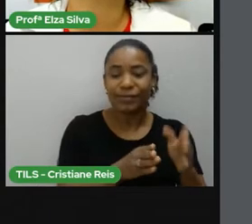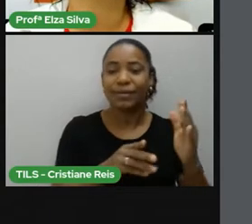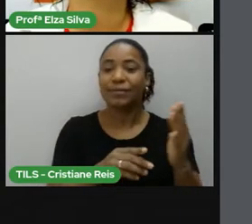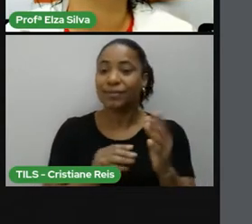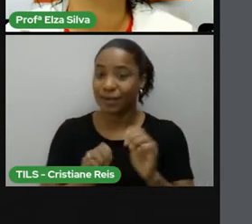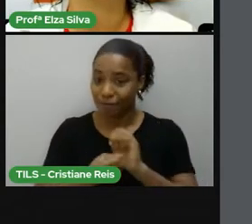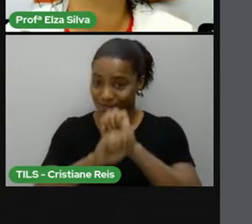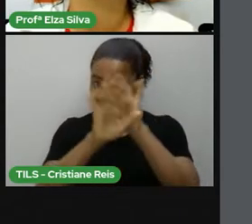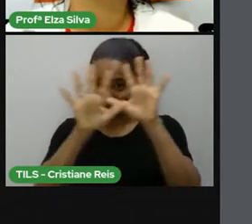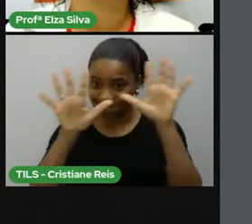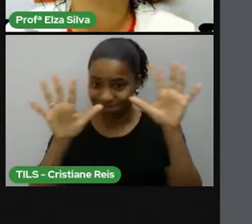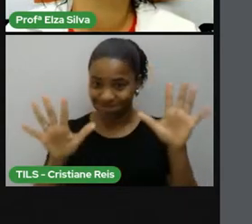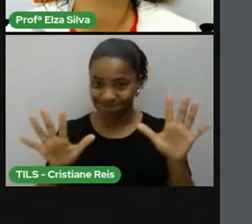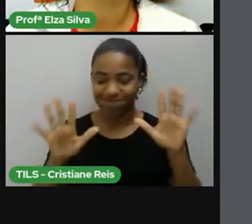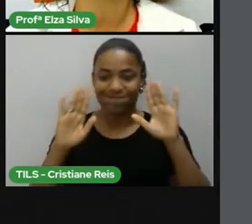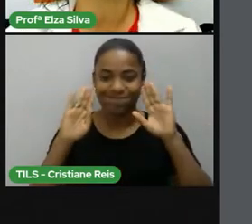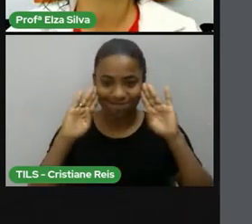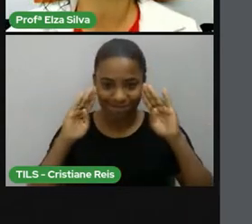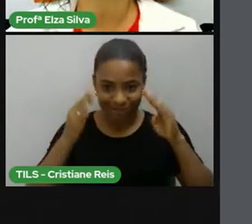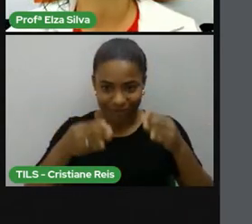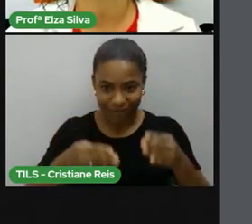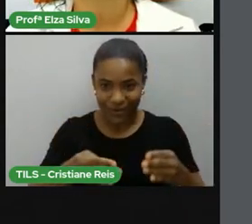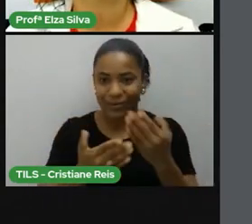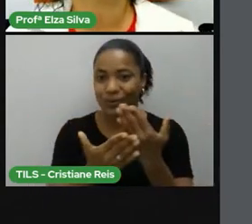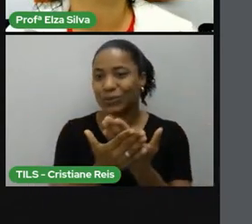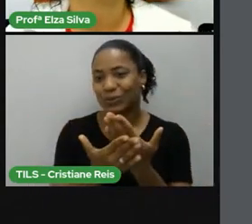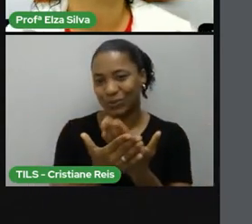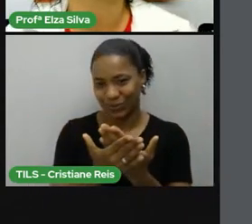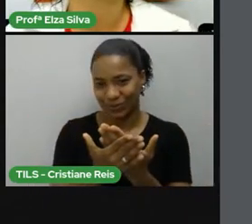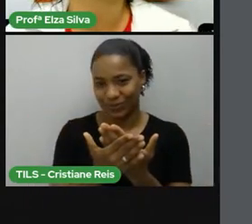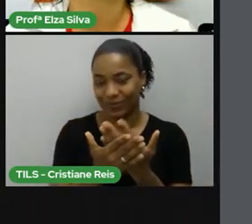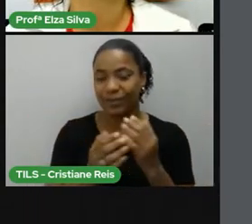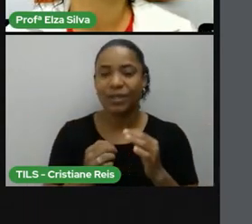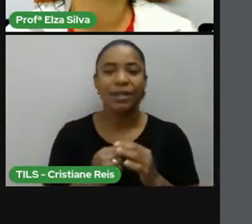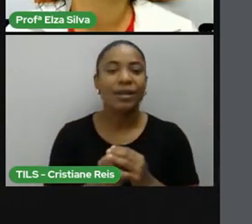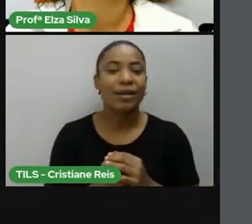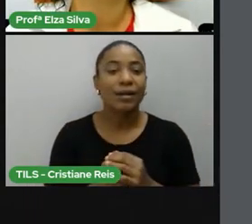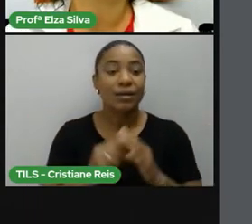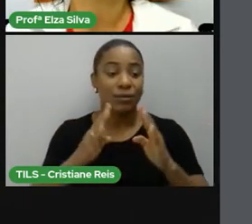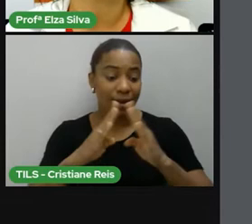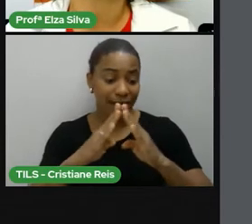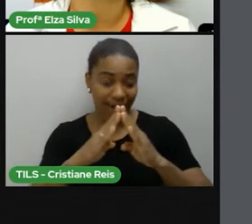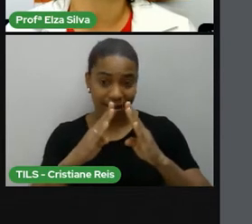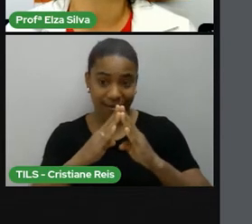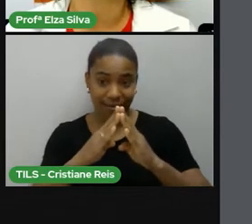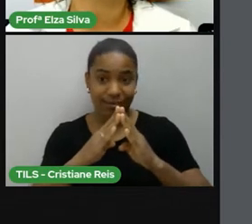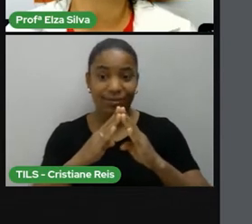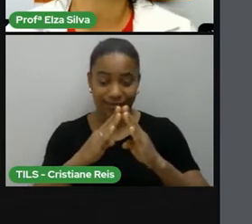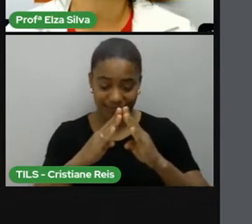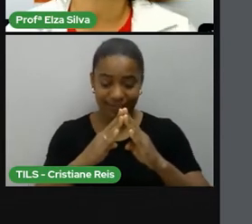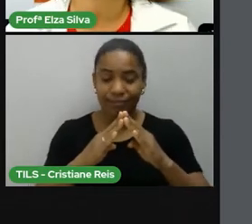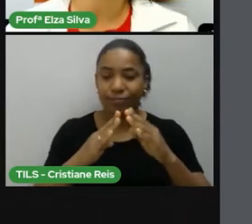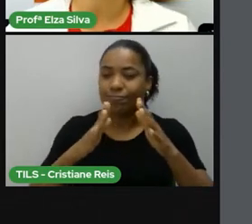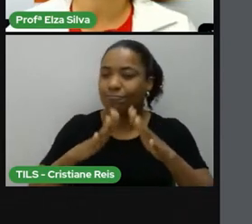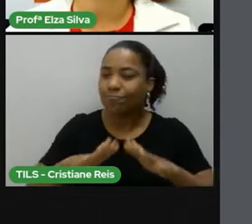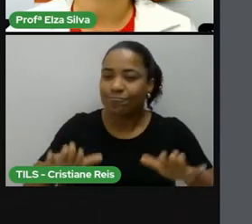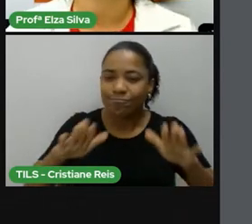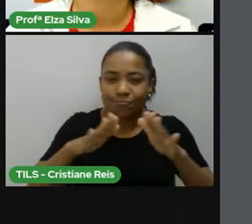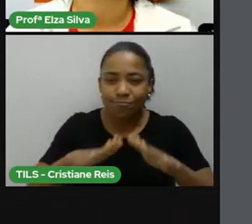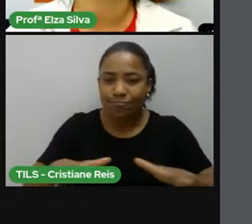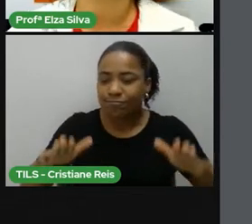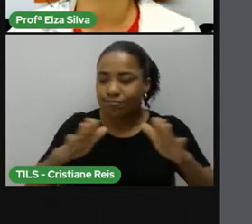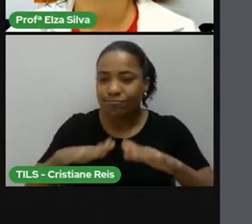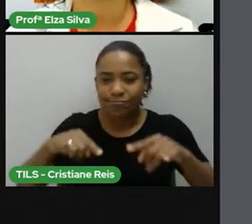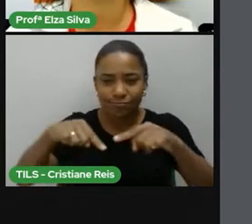concentração. Primeiro, busque, na sua casa, um local o mais tranquilo possível,